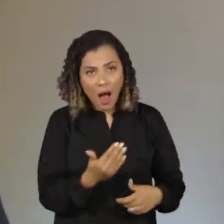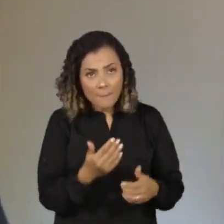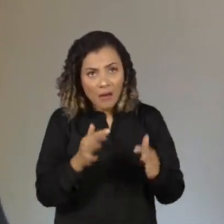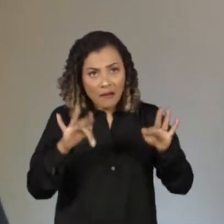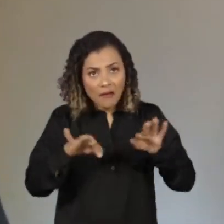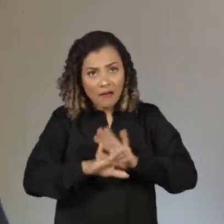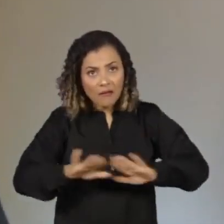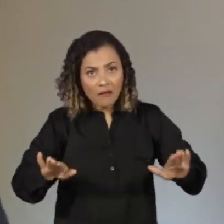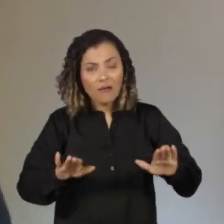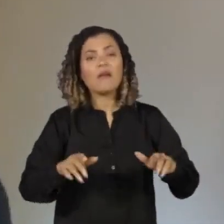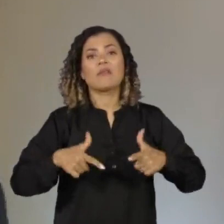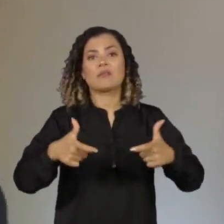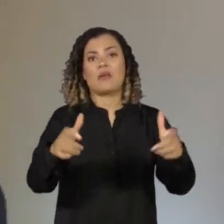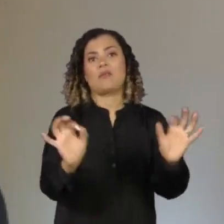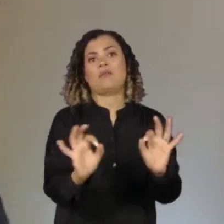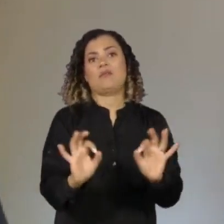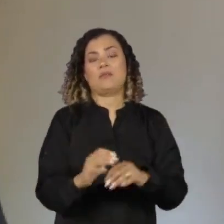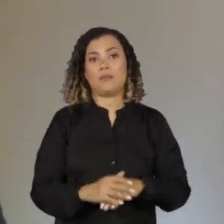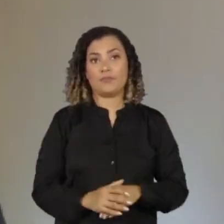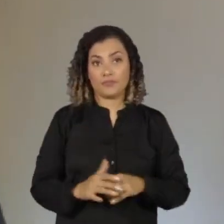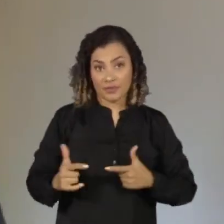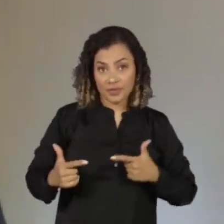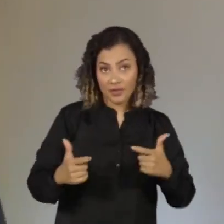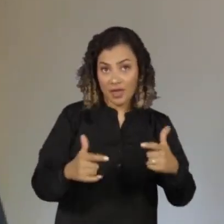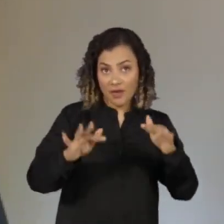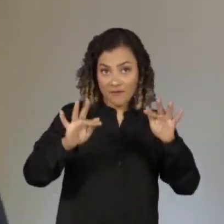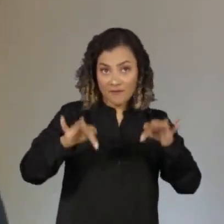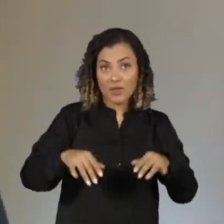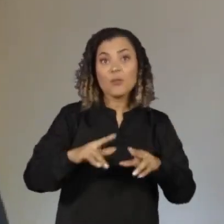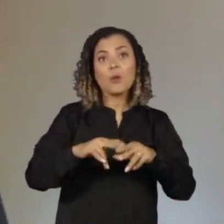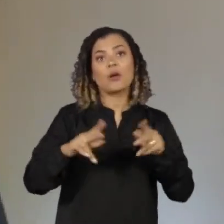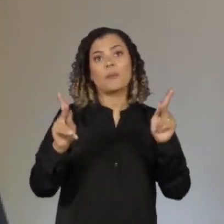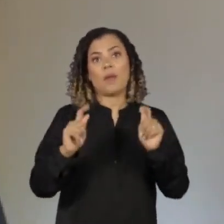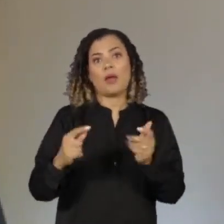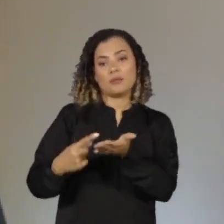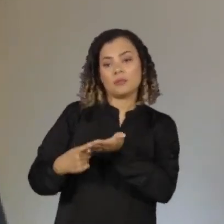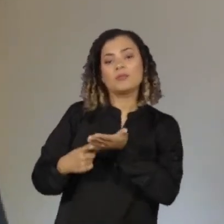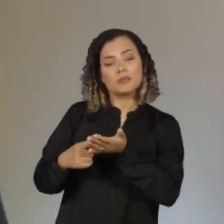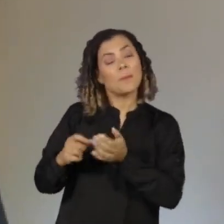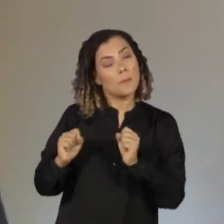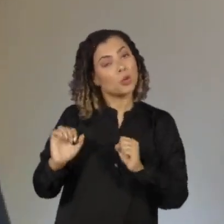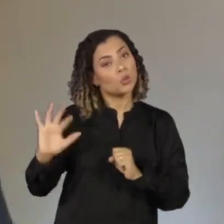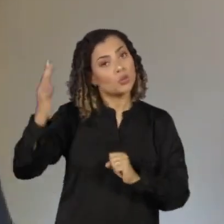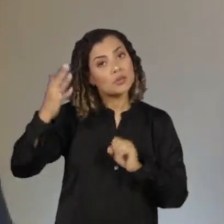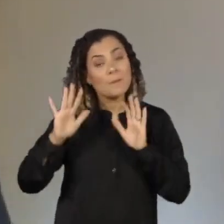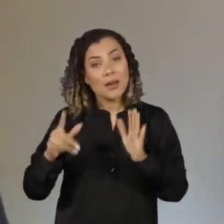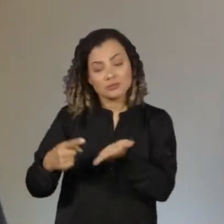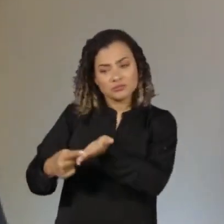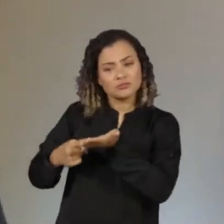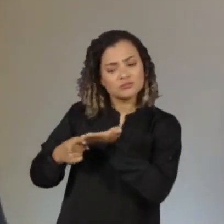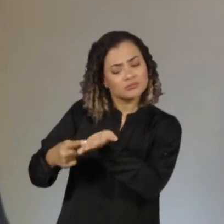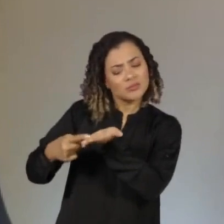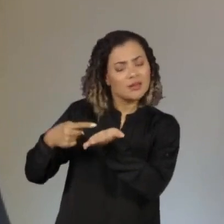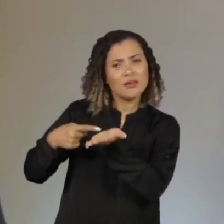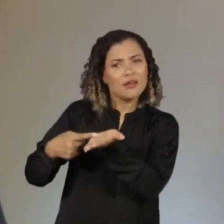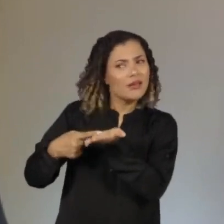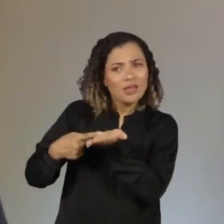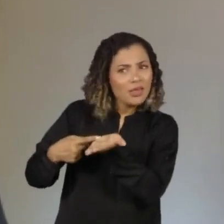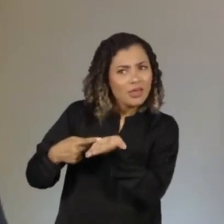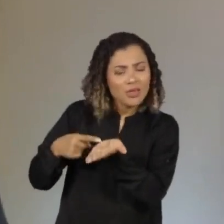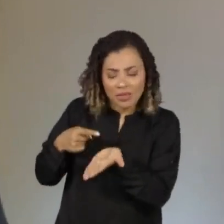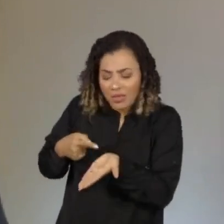chegue ao fim dessa guerra via tratado de paz, mas esse tratado tem uma série de